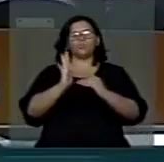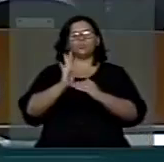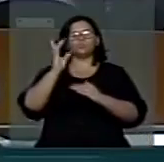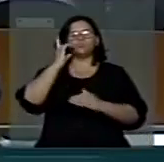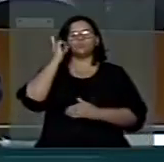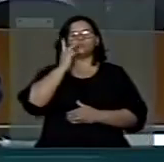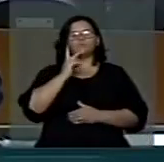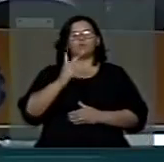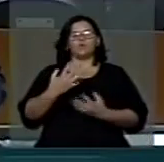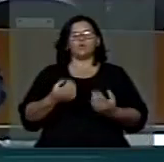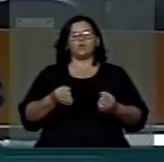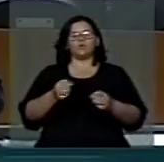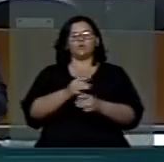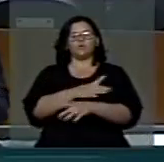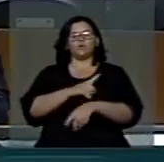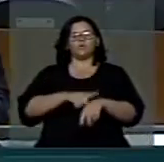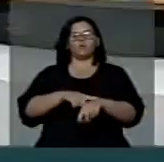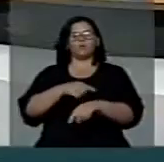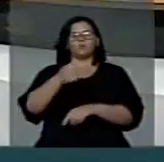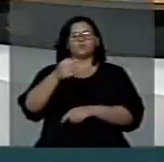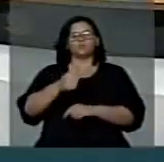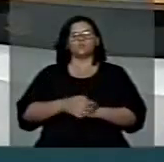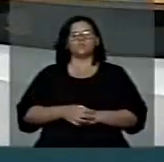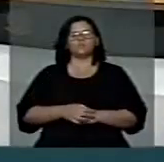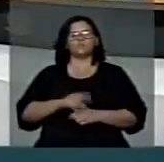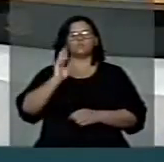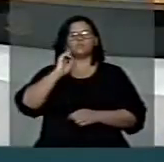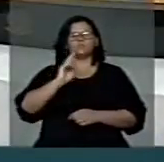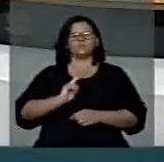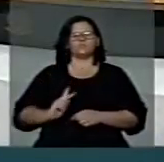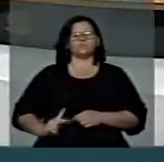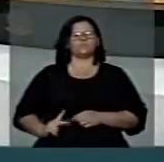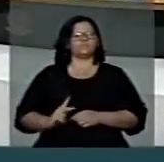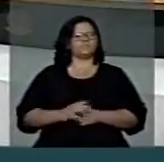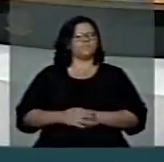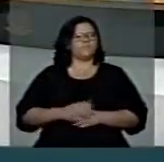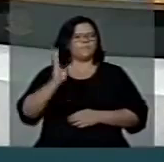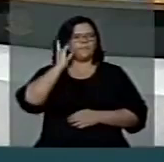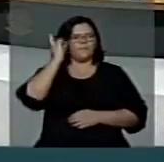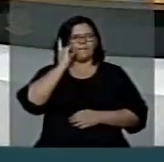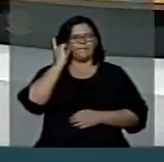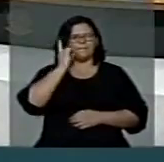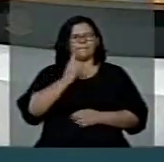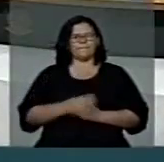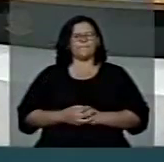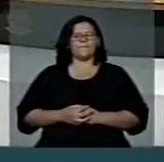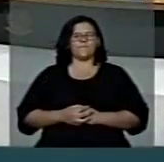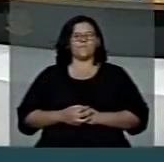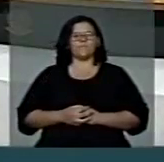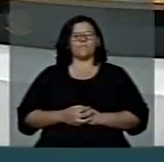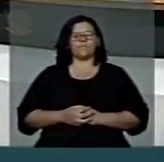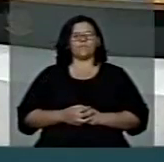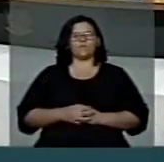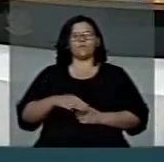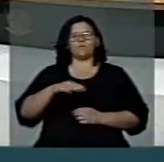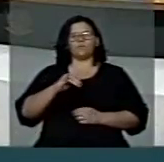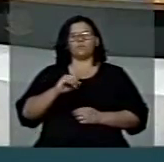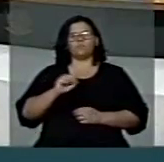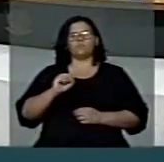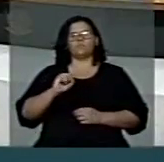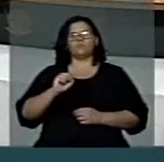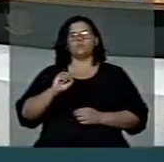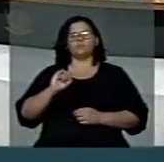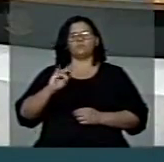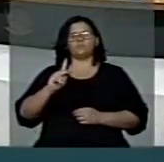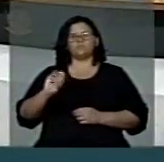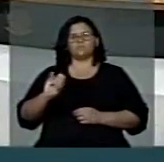Vamos concluir às 19 horas. Senhor Presidente, senhoras deputadas, senhores deputados, o Mississippi é um